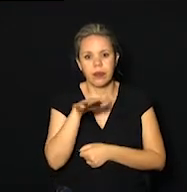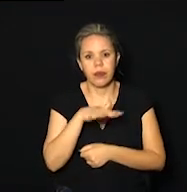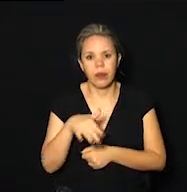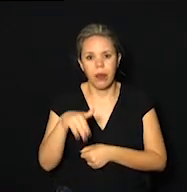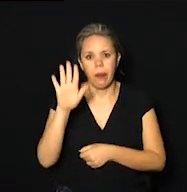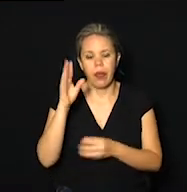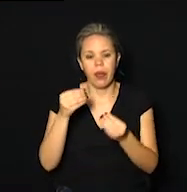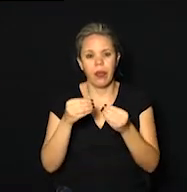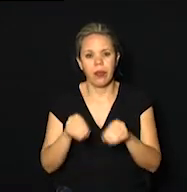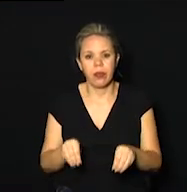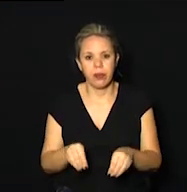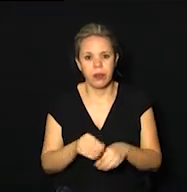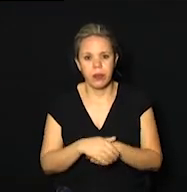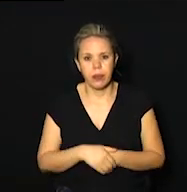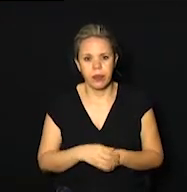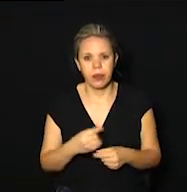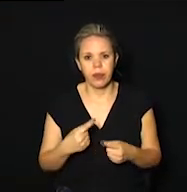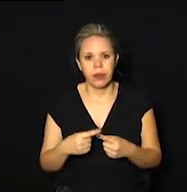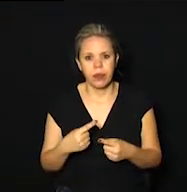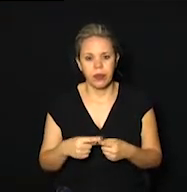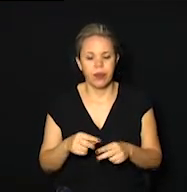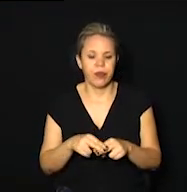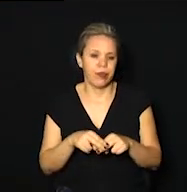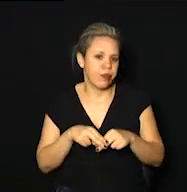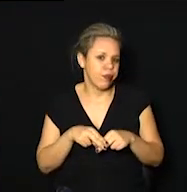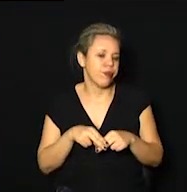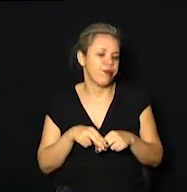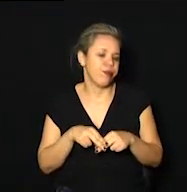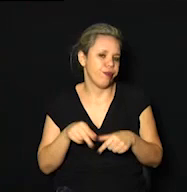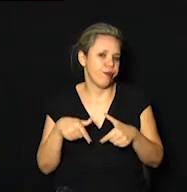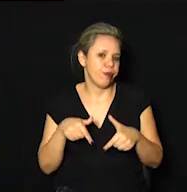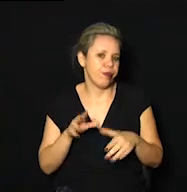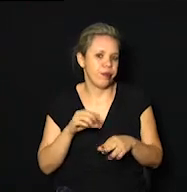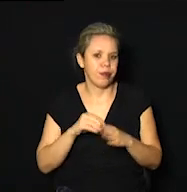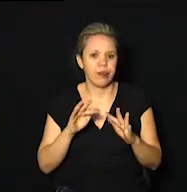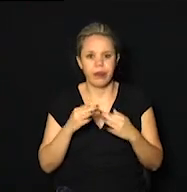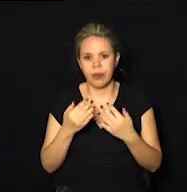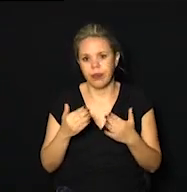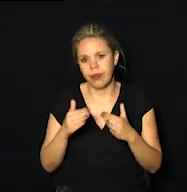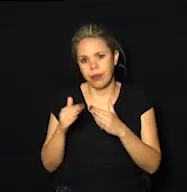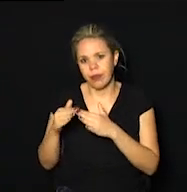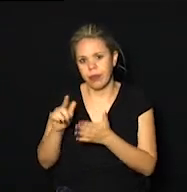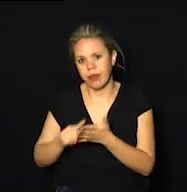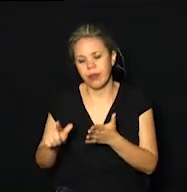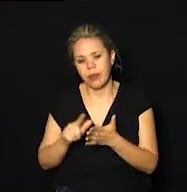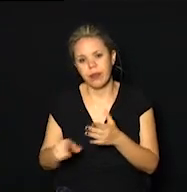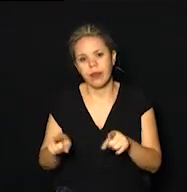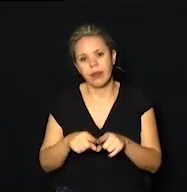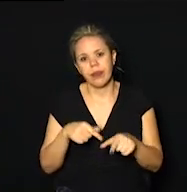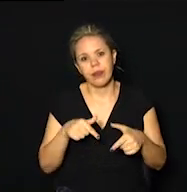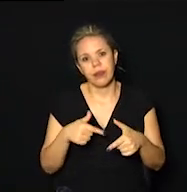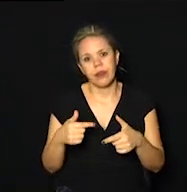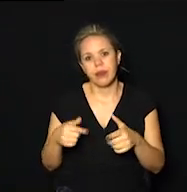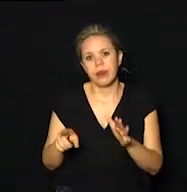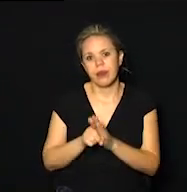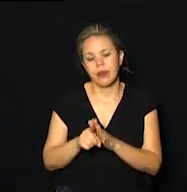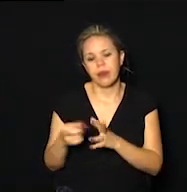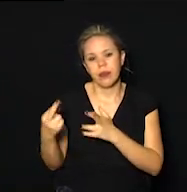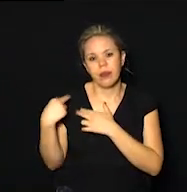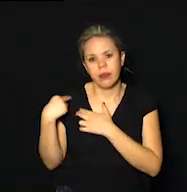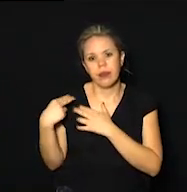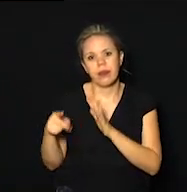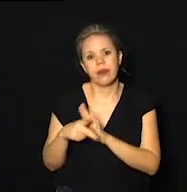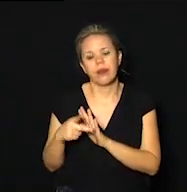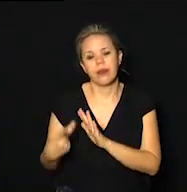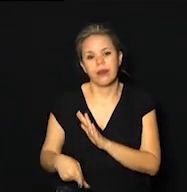mais afetadas por causa do emprego doméstico e também porque muitas trabalhavam aí por conta própria e acabaram sendo